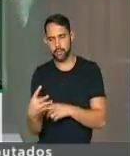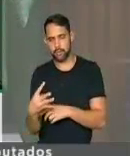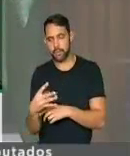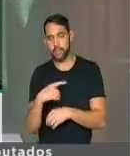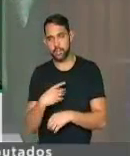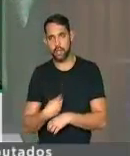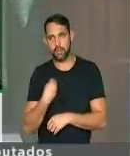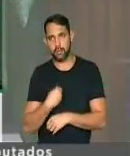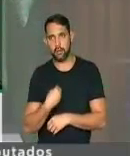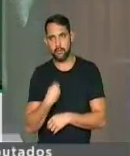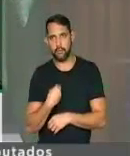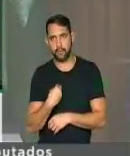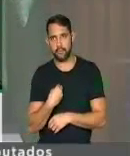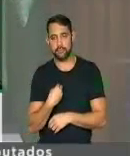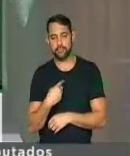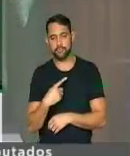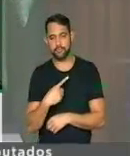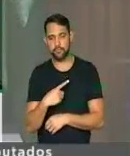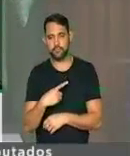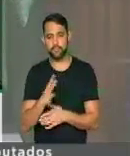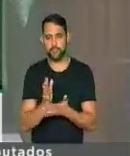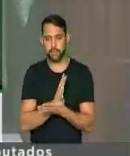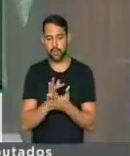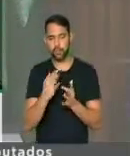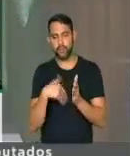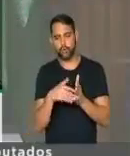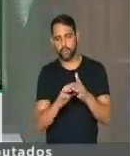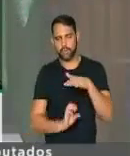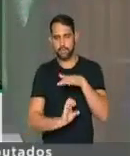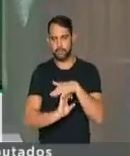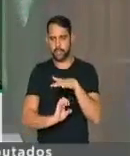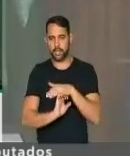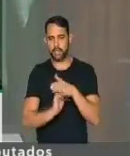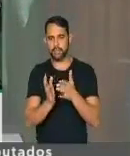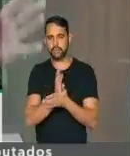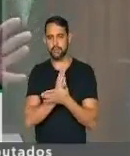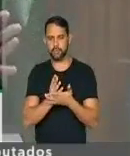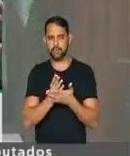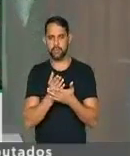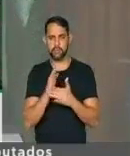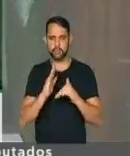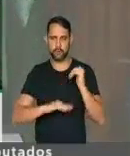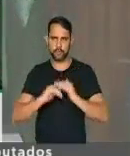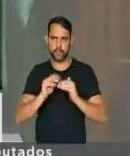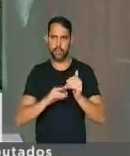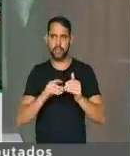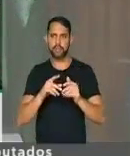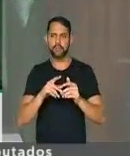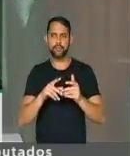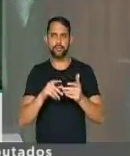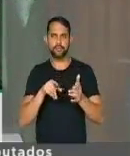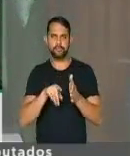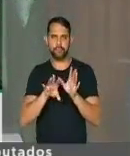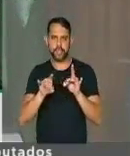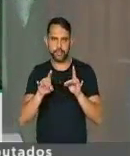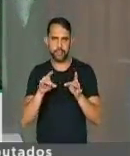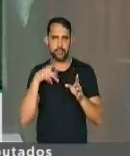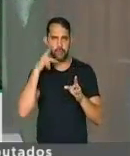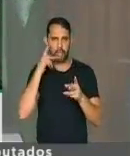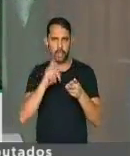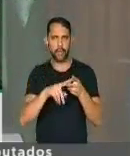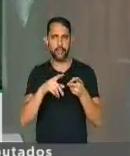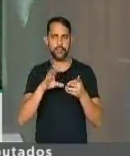já estavam, todos os empresários, os cientistas políticos, econômicos, já